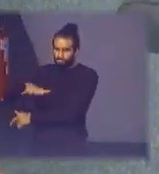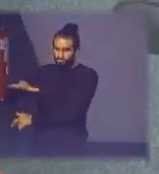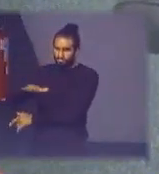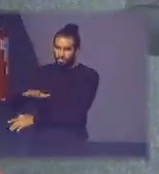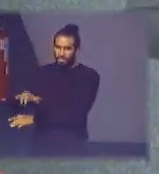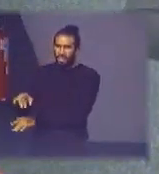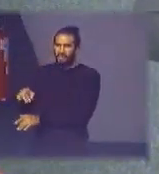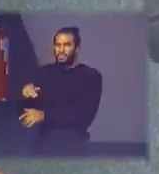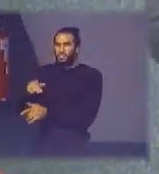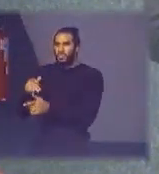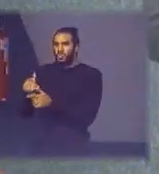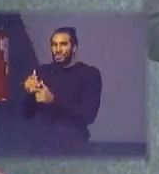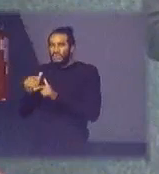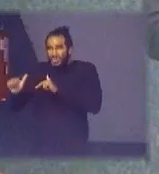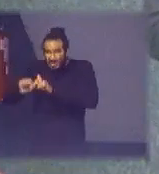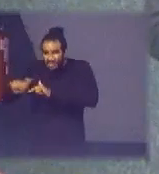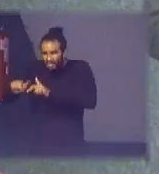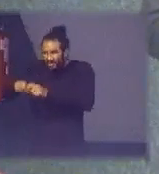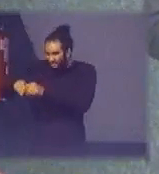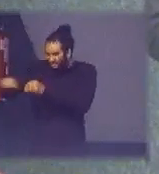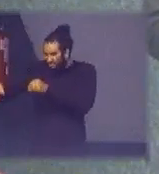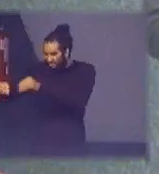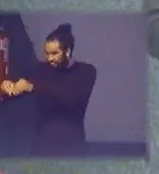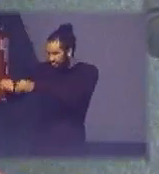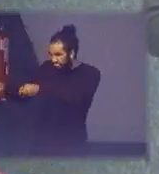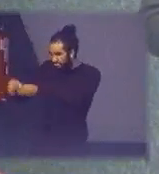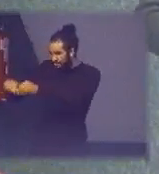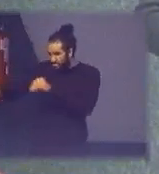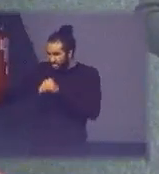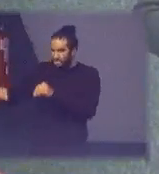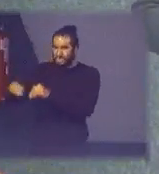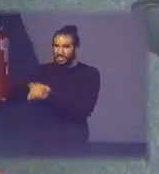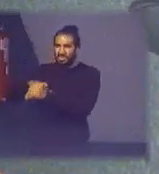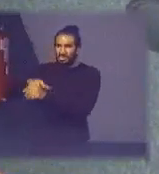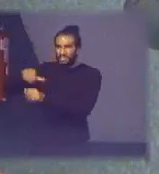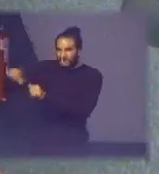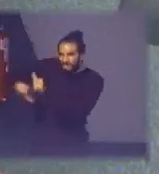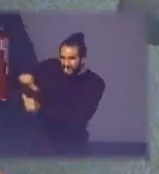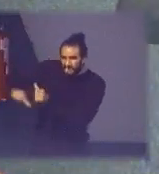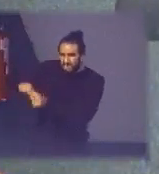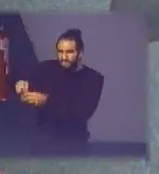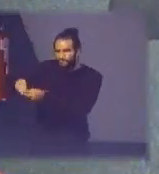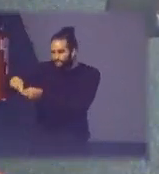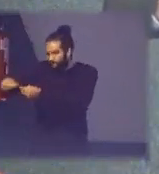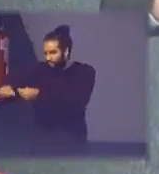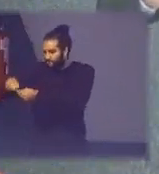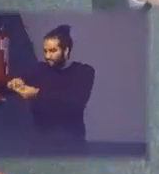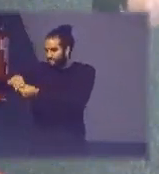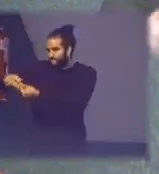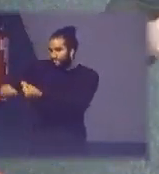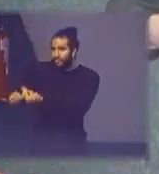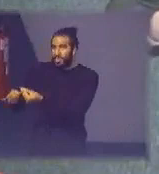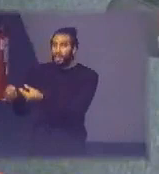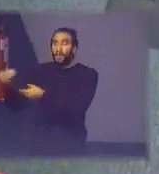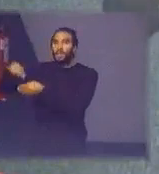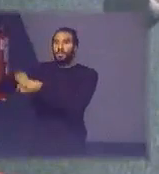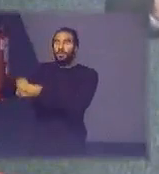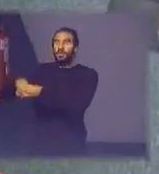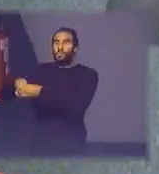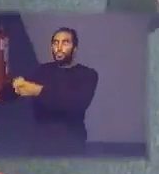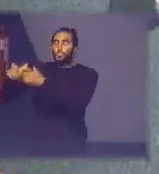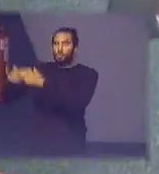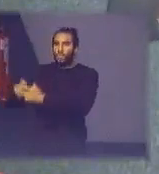desmontagem de moagem desses equipamentos é feito dentro de uma planta fabril que